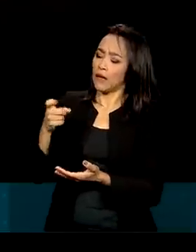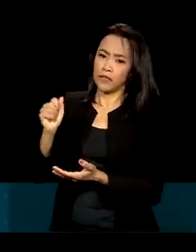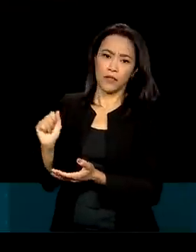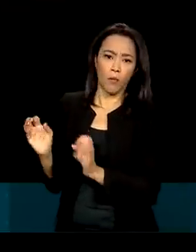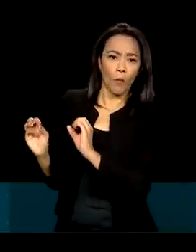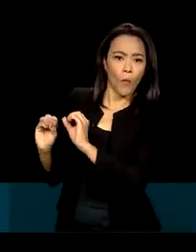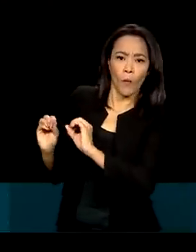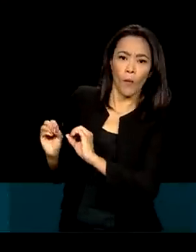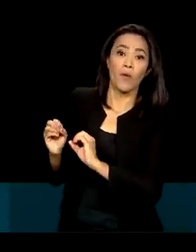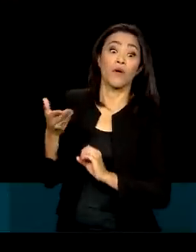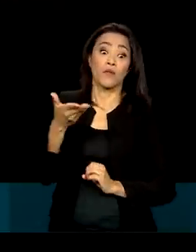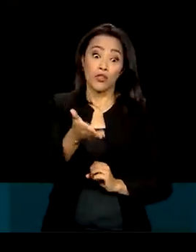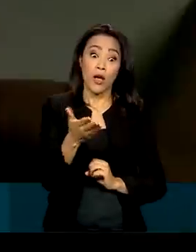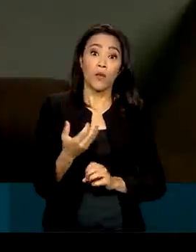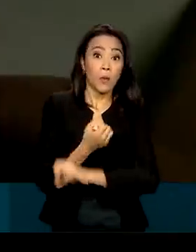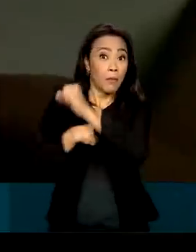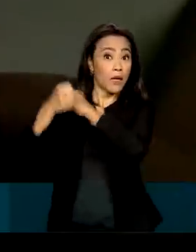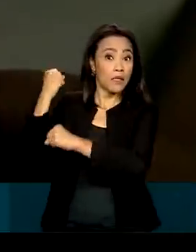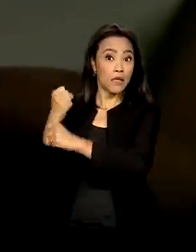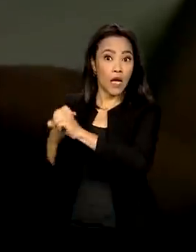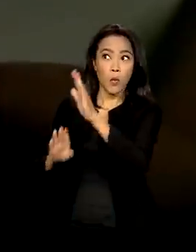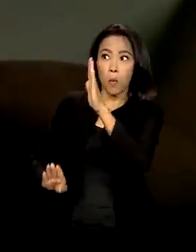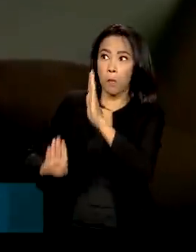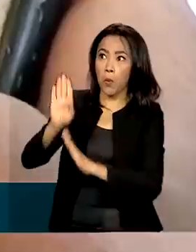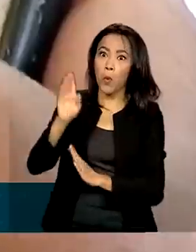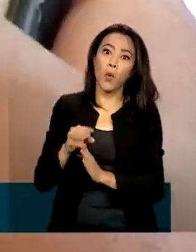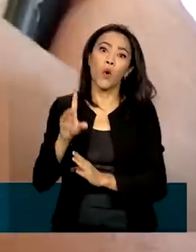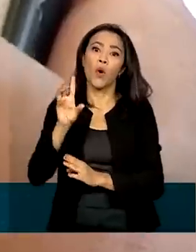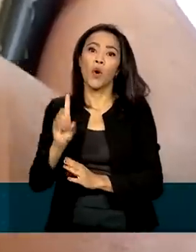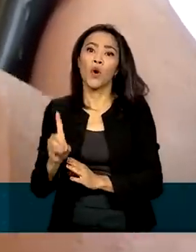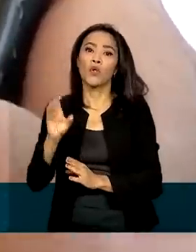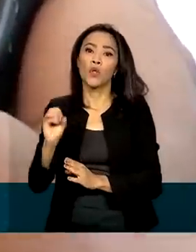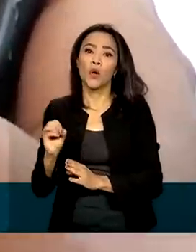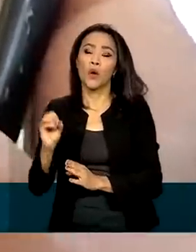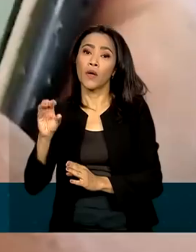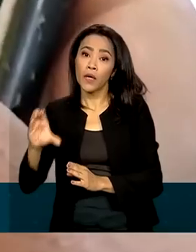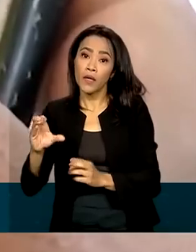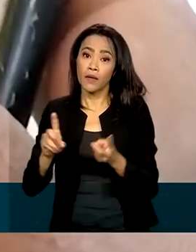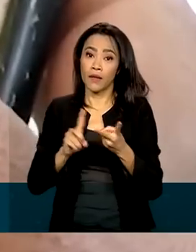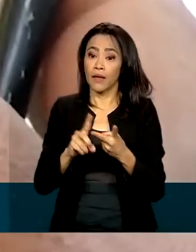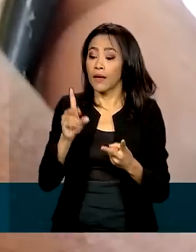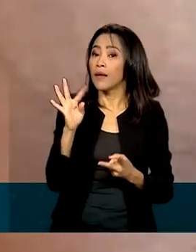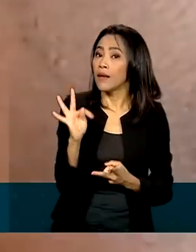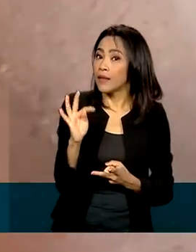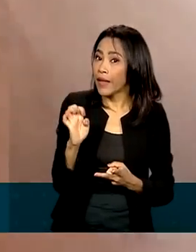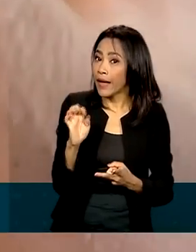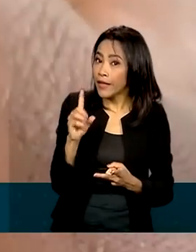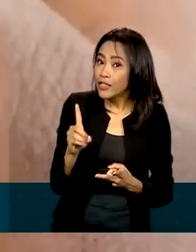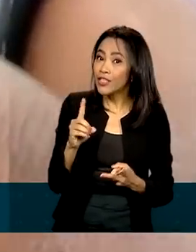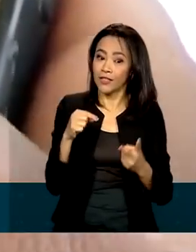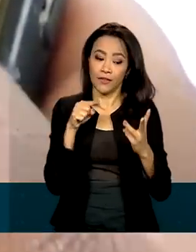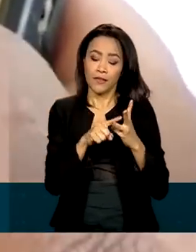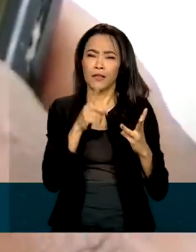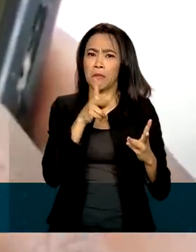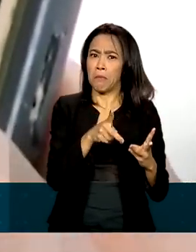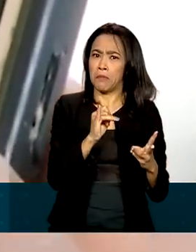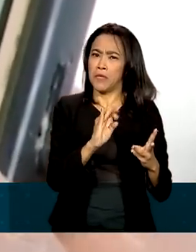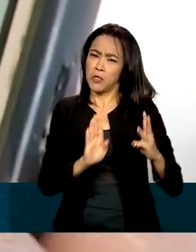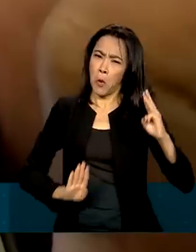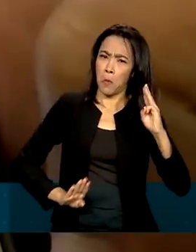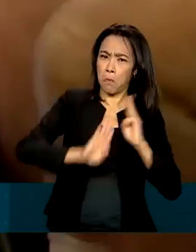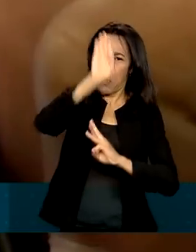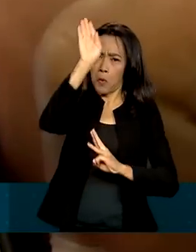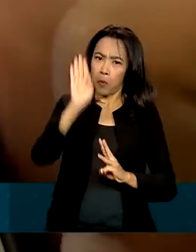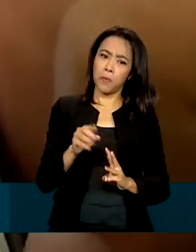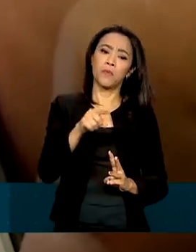superou as transações feitas com DOC, TED e com boletos. E este ano, ultrapassou o uso do cartão,